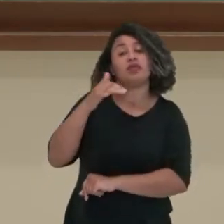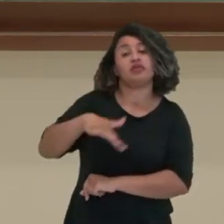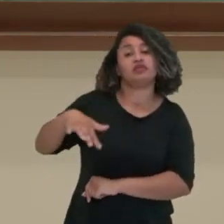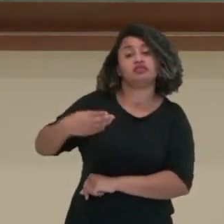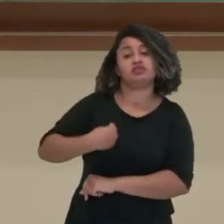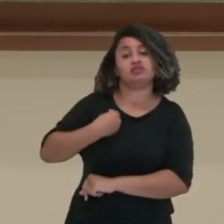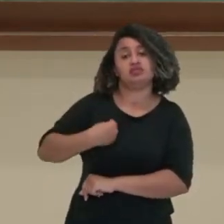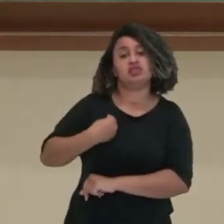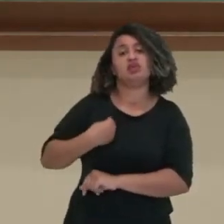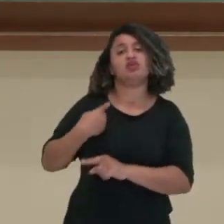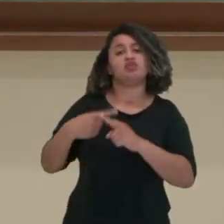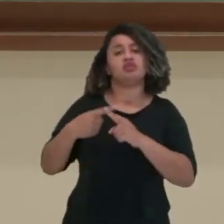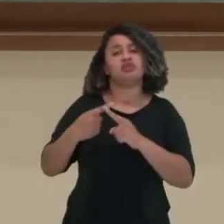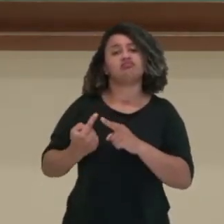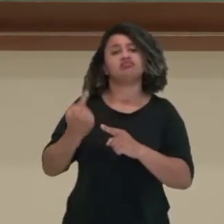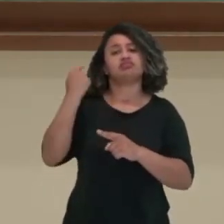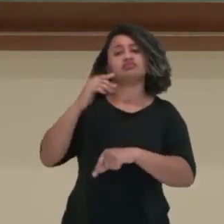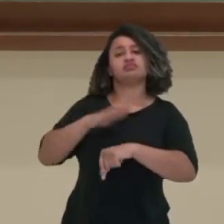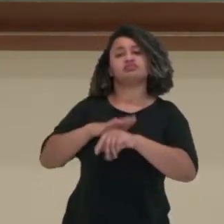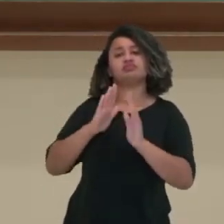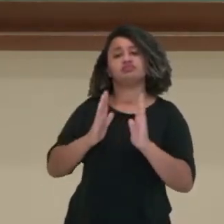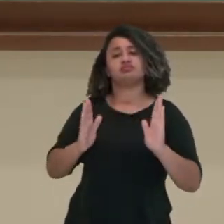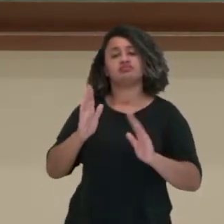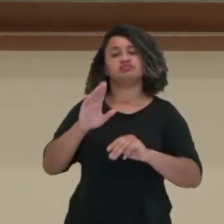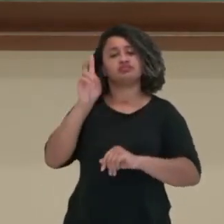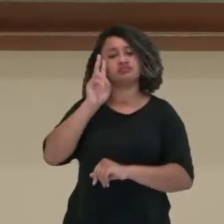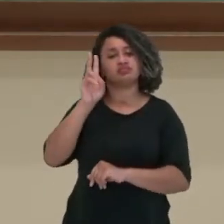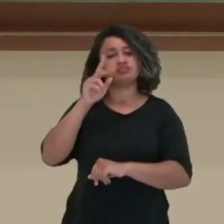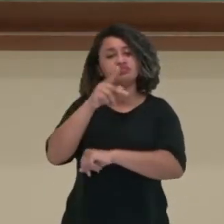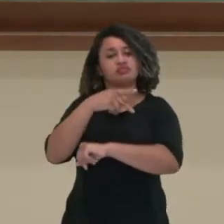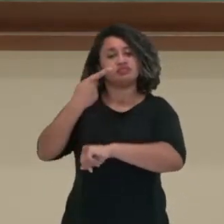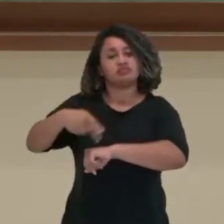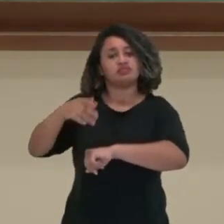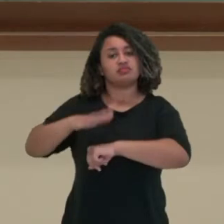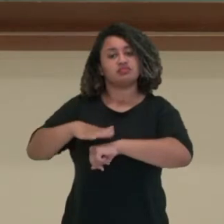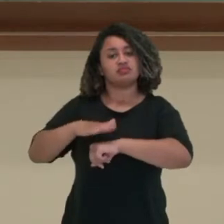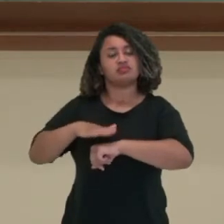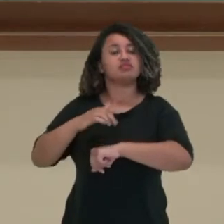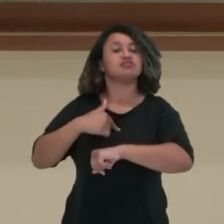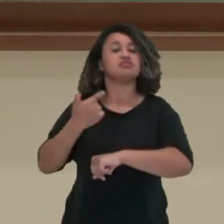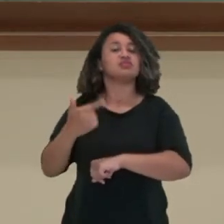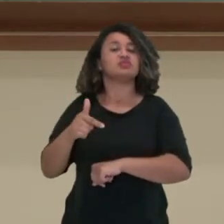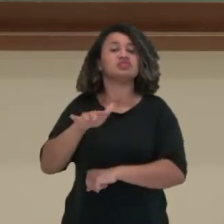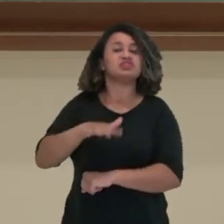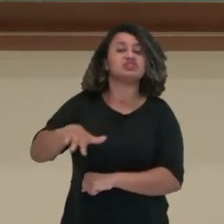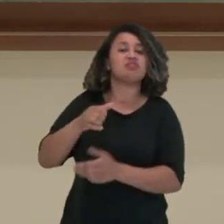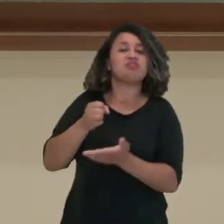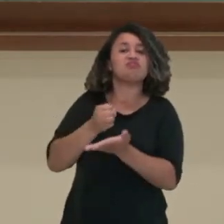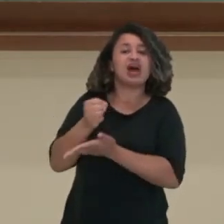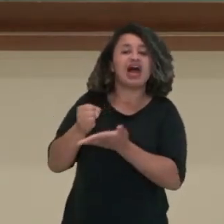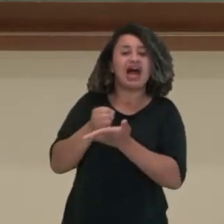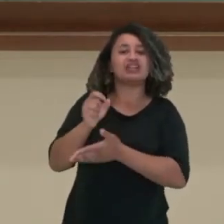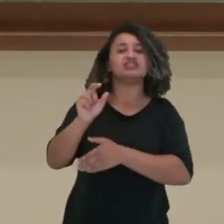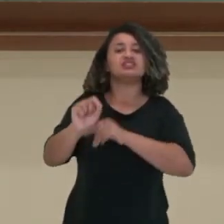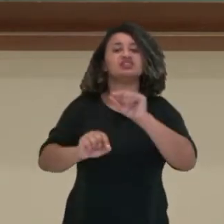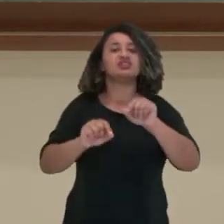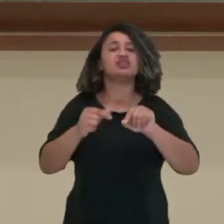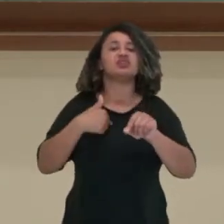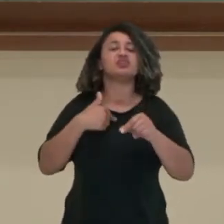por algum motivo, naquele momento histórico, em seu país, eles não estavam tendo as condições básicas para as suas